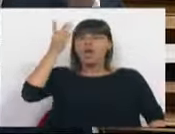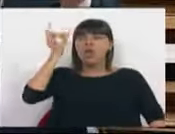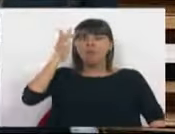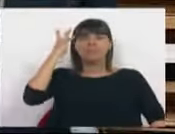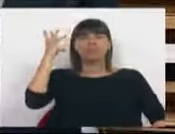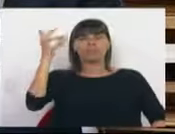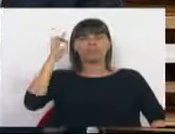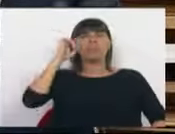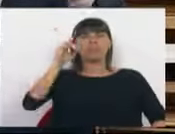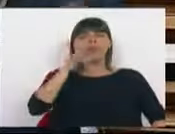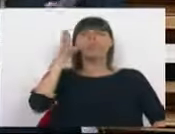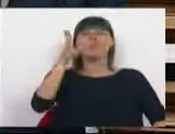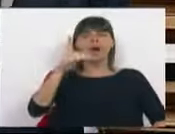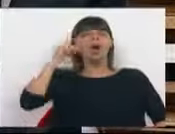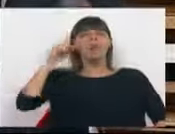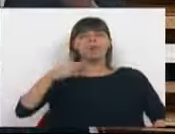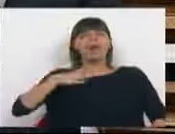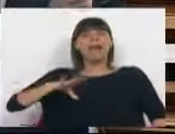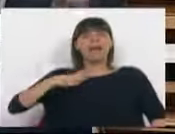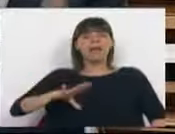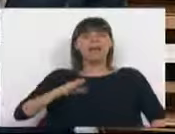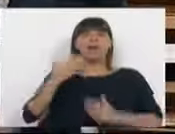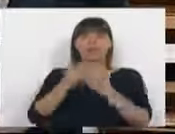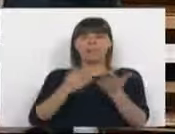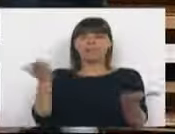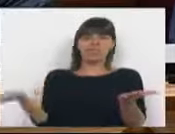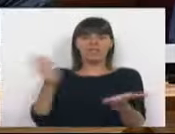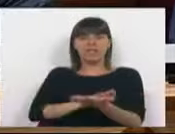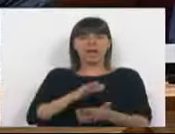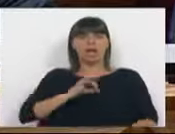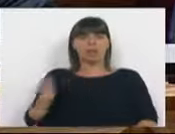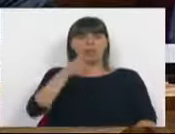esquecer e sabem o que lhes foi dito, sabem o que querem. A página vai virar, Senhor Primeiro-Ministro.